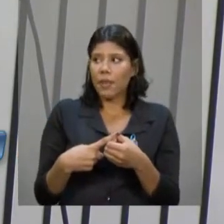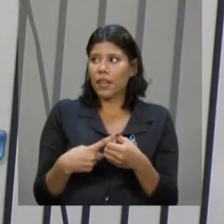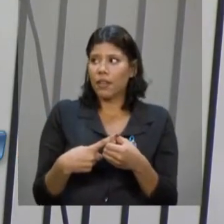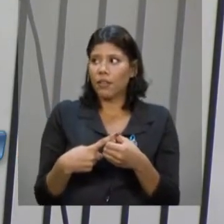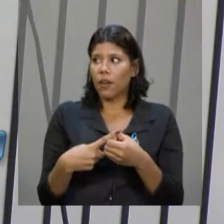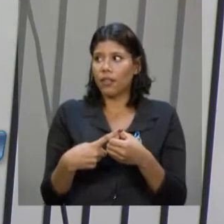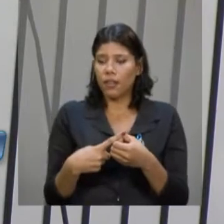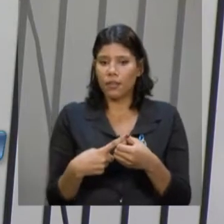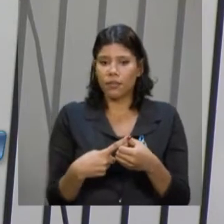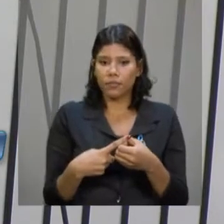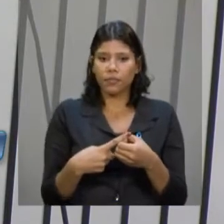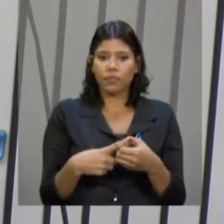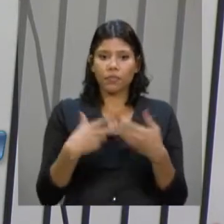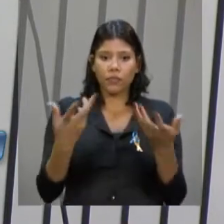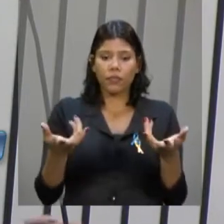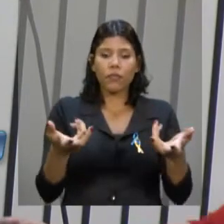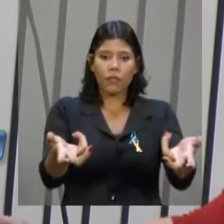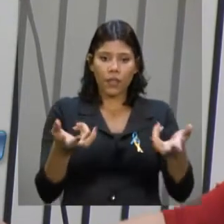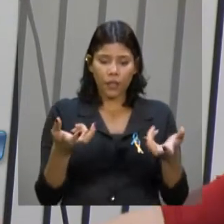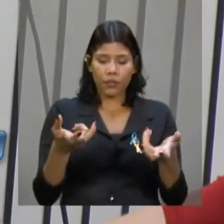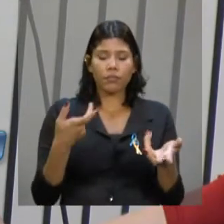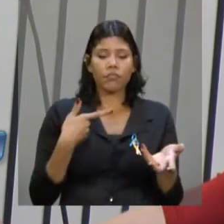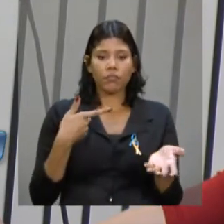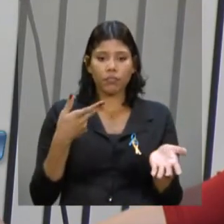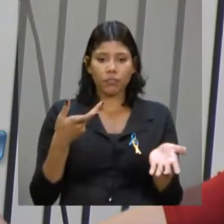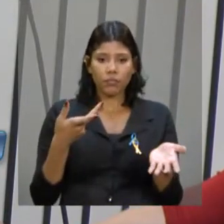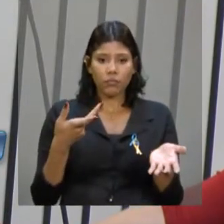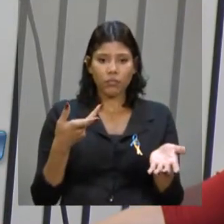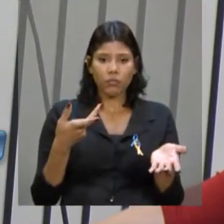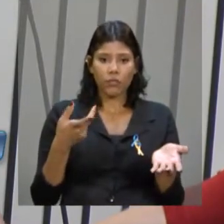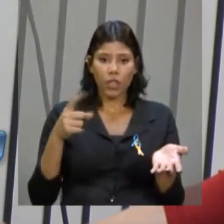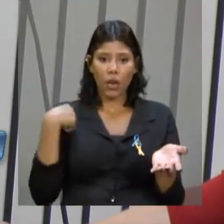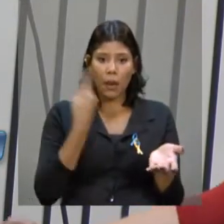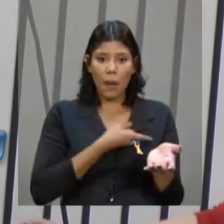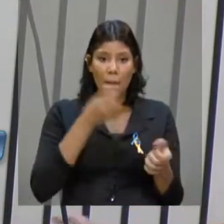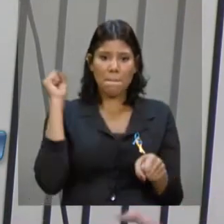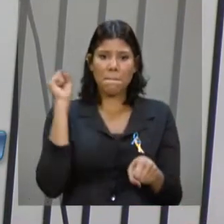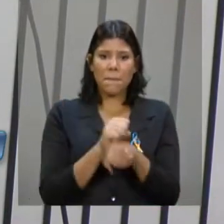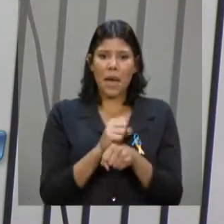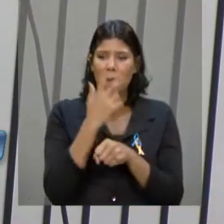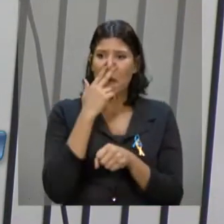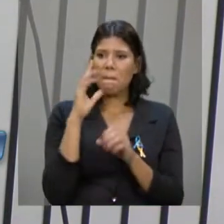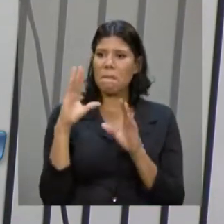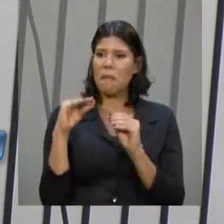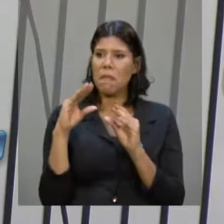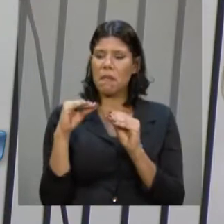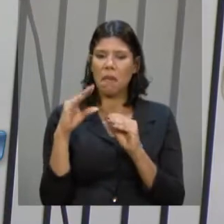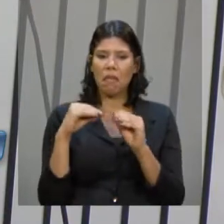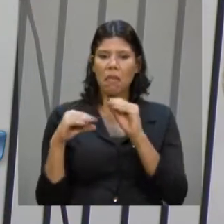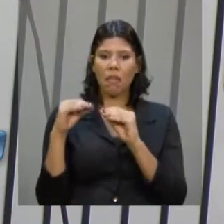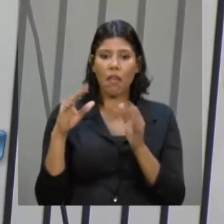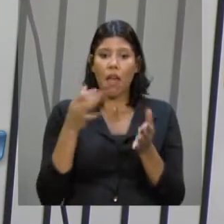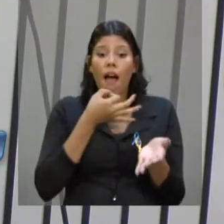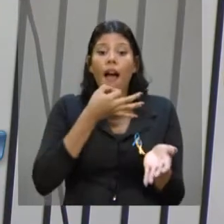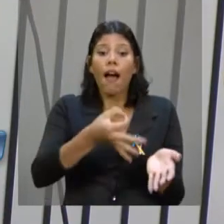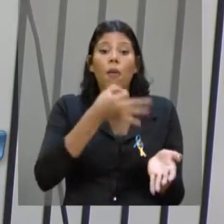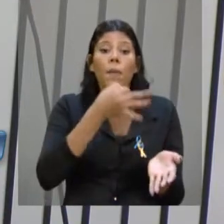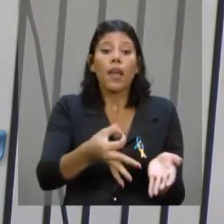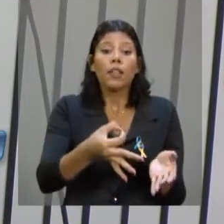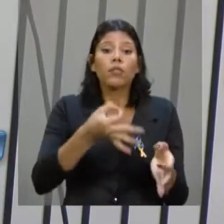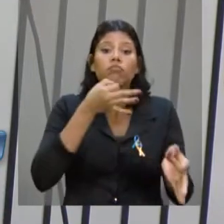Então, eu espero que a gente, aí sim, deixe de mimimi e traga argumento,